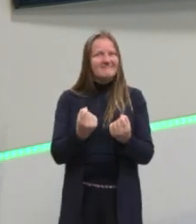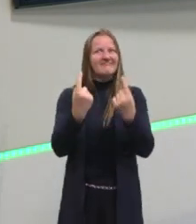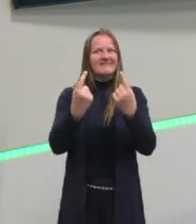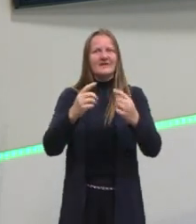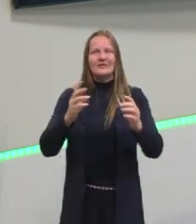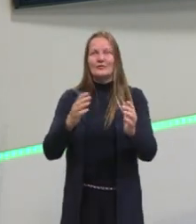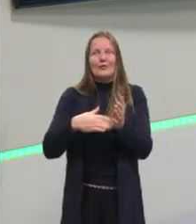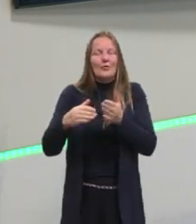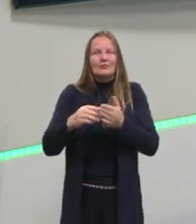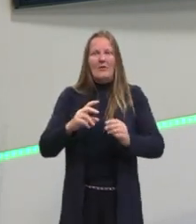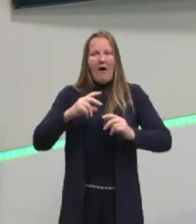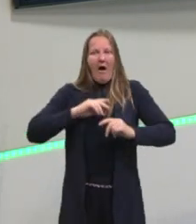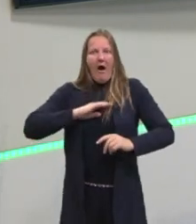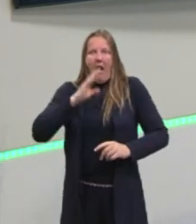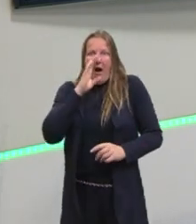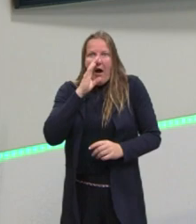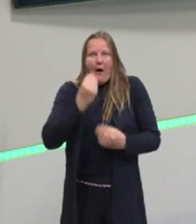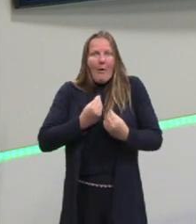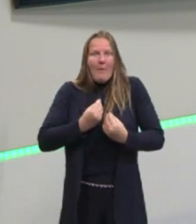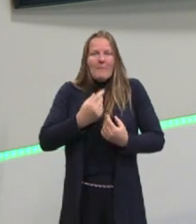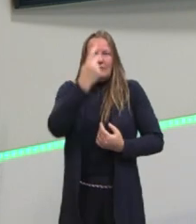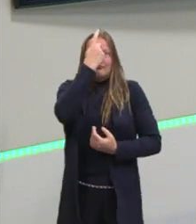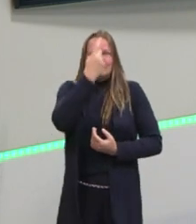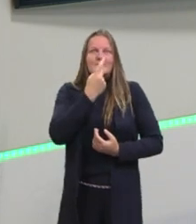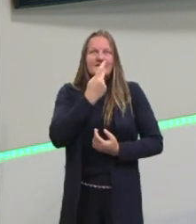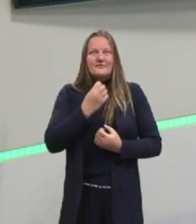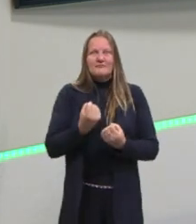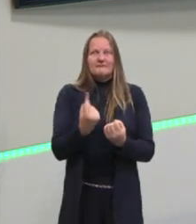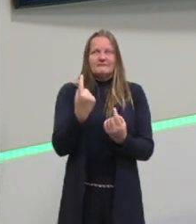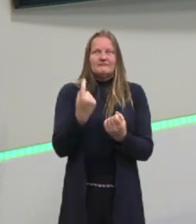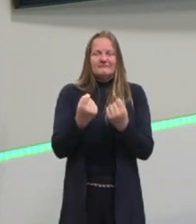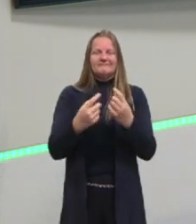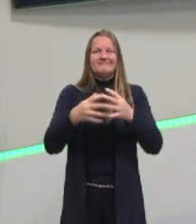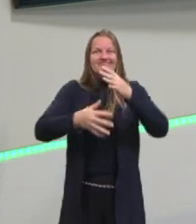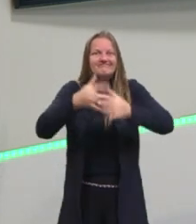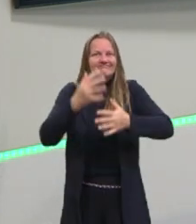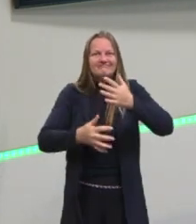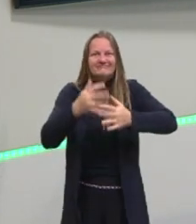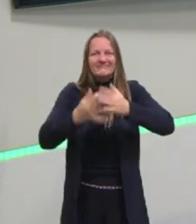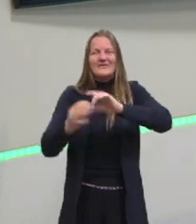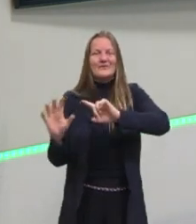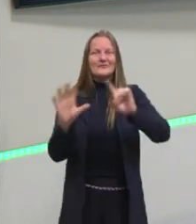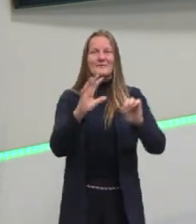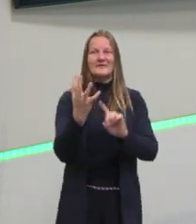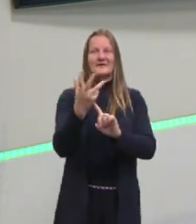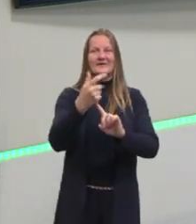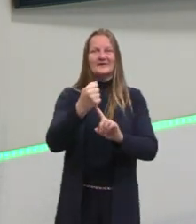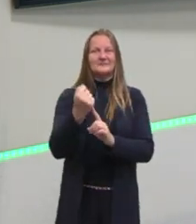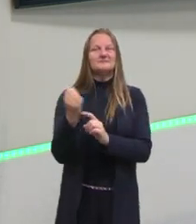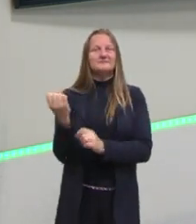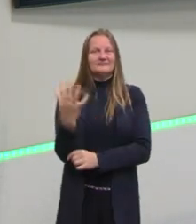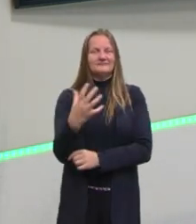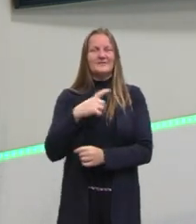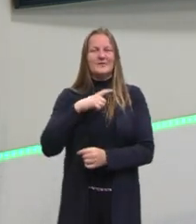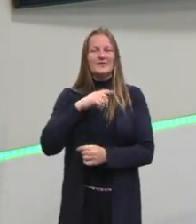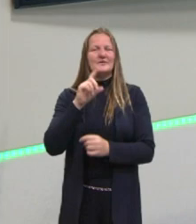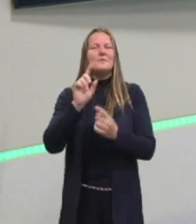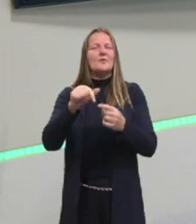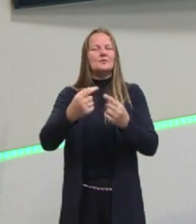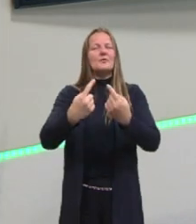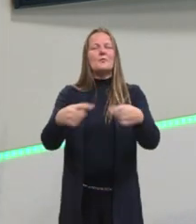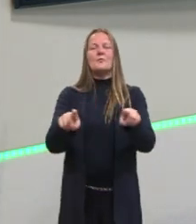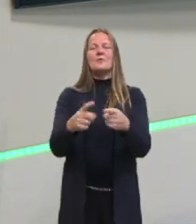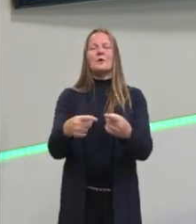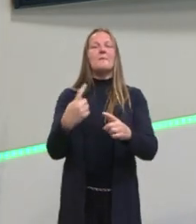a sua postura. Mas esse momento tão polêmico, na verdade, depois foi explicado por Villa-Lobos, dizendo